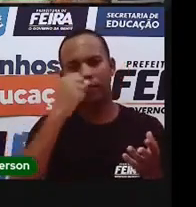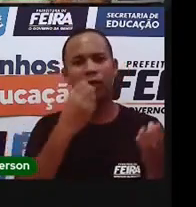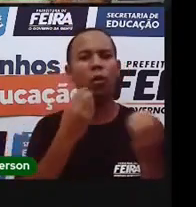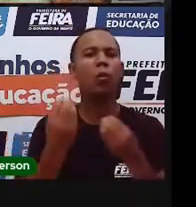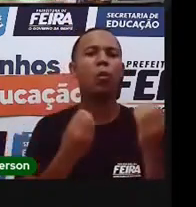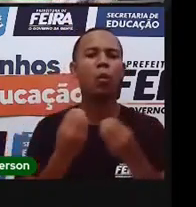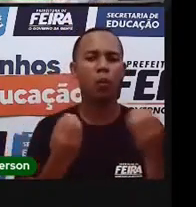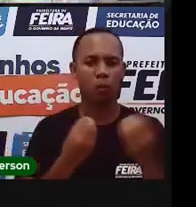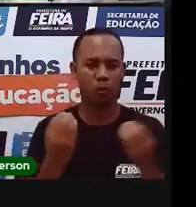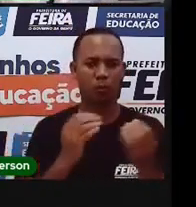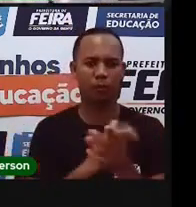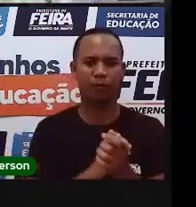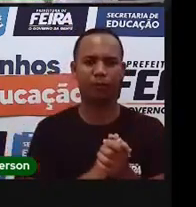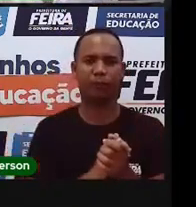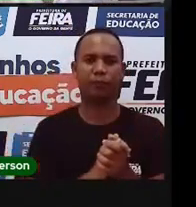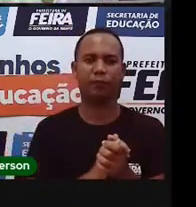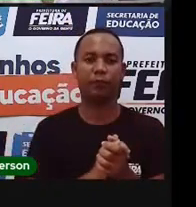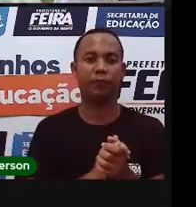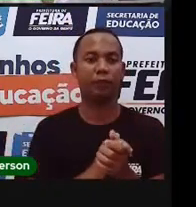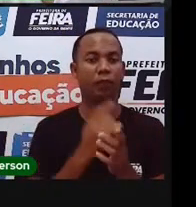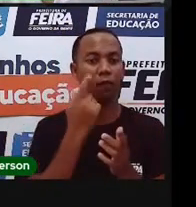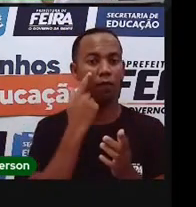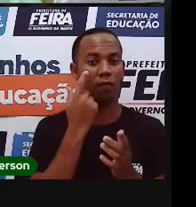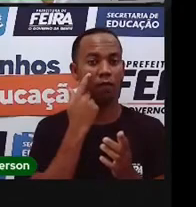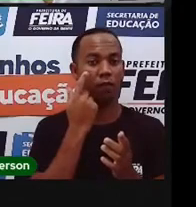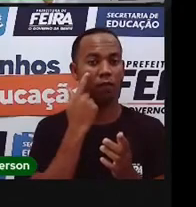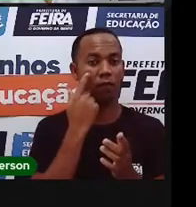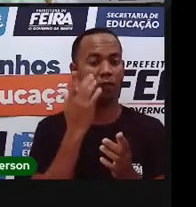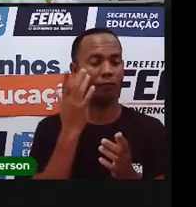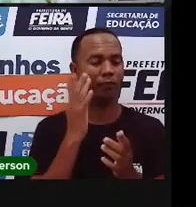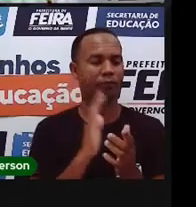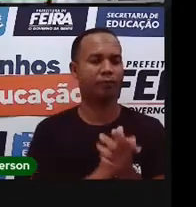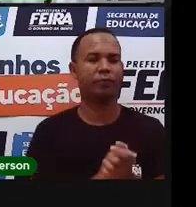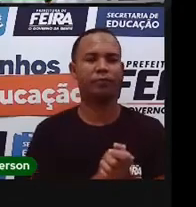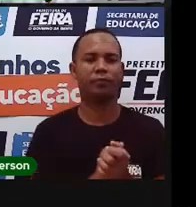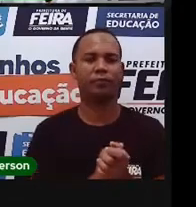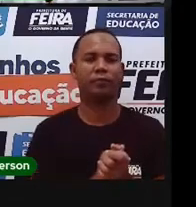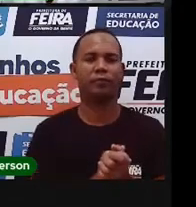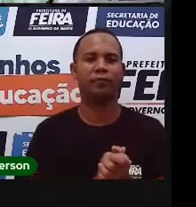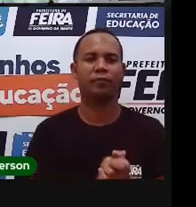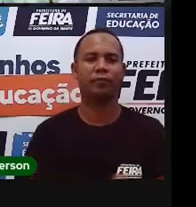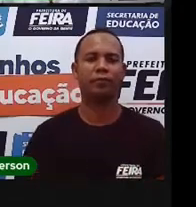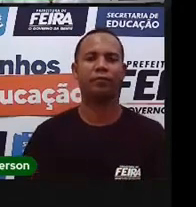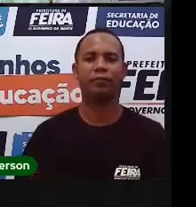isso aí, tá bom? Então, vamos lá com a Pró-Maria.